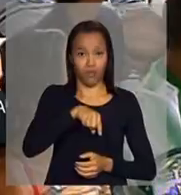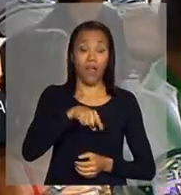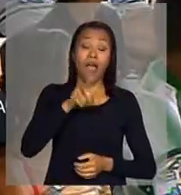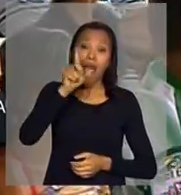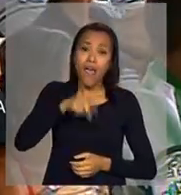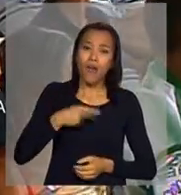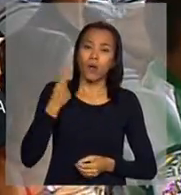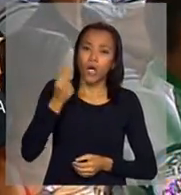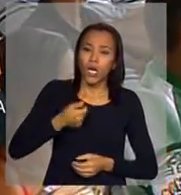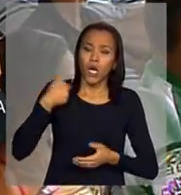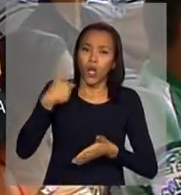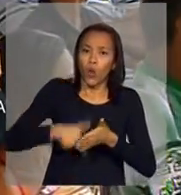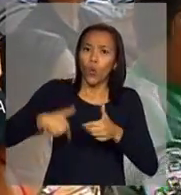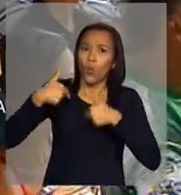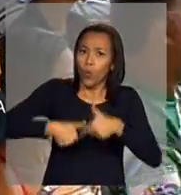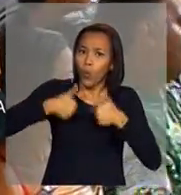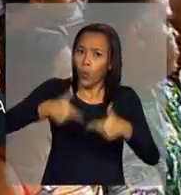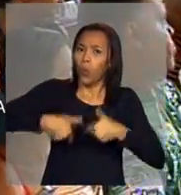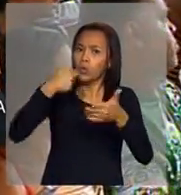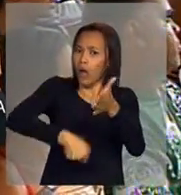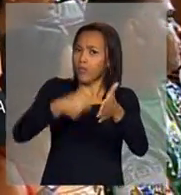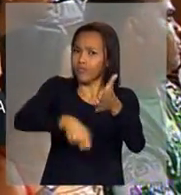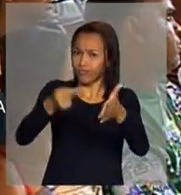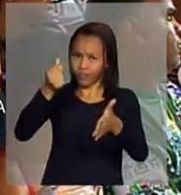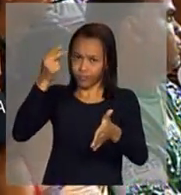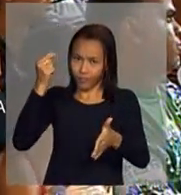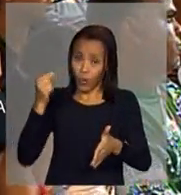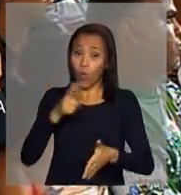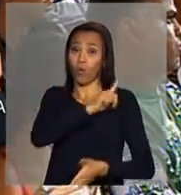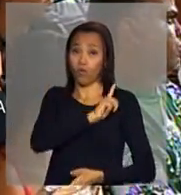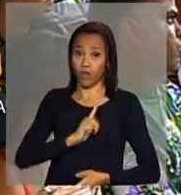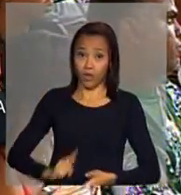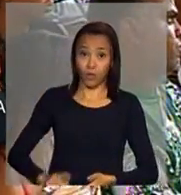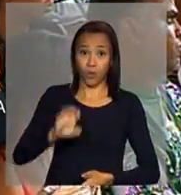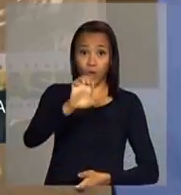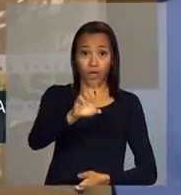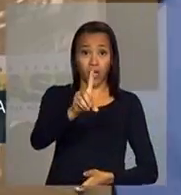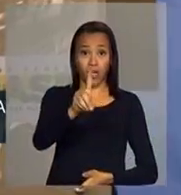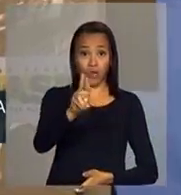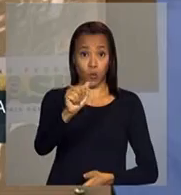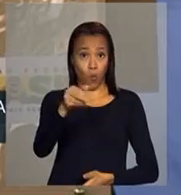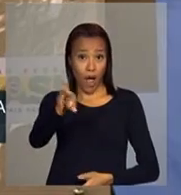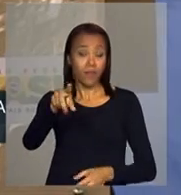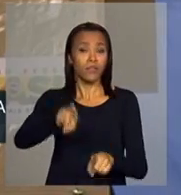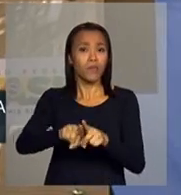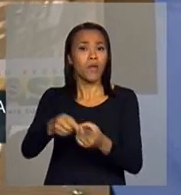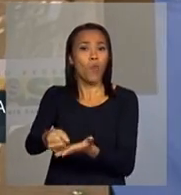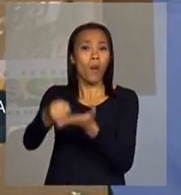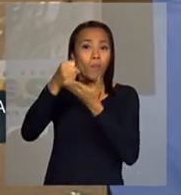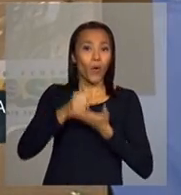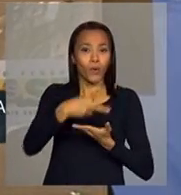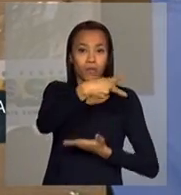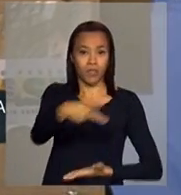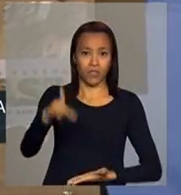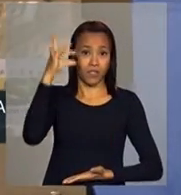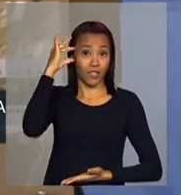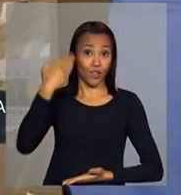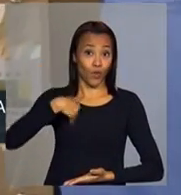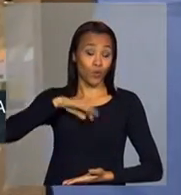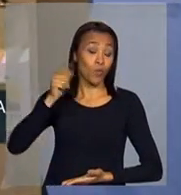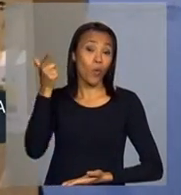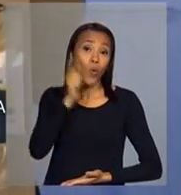lutou com o apoio do governador Eduardo Campos, com o apoio da presidenta Dilma. A gente está ganhando uma grande conquista.